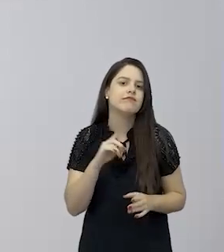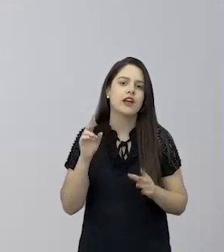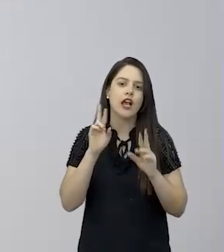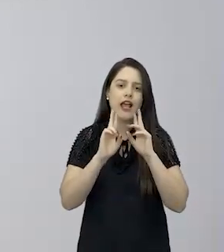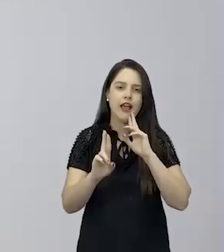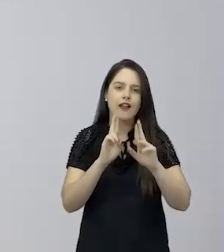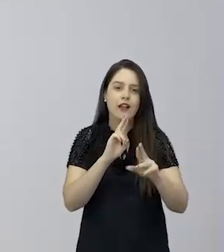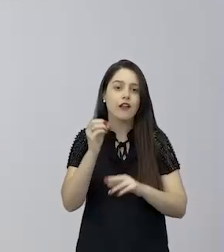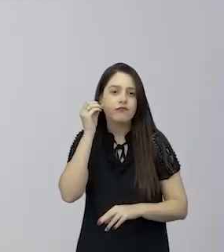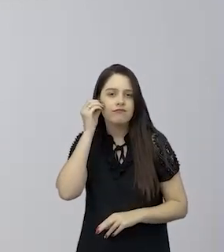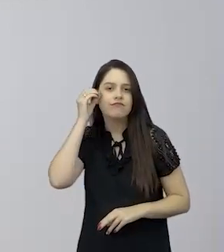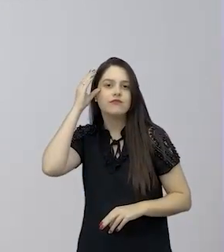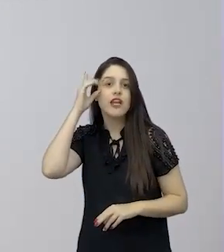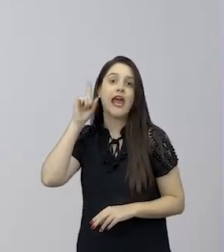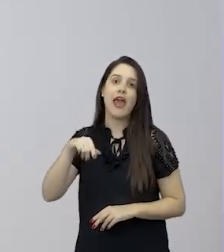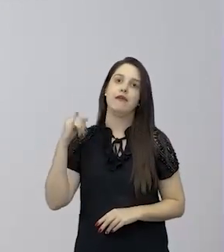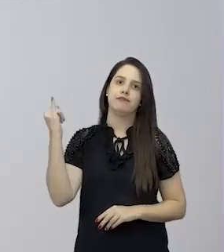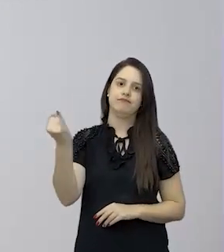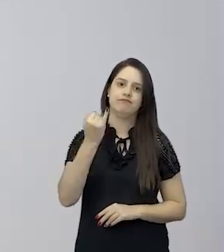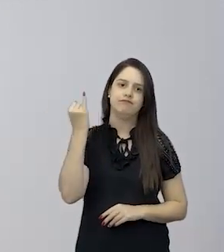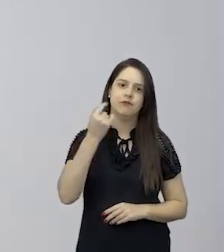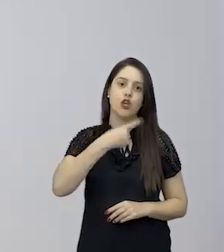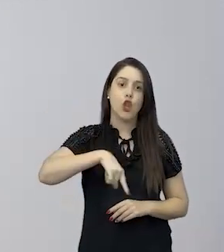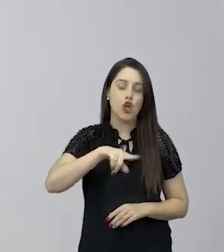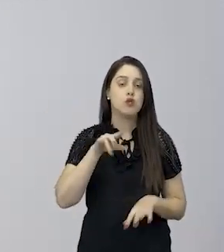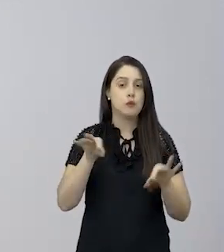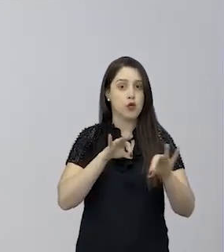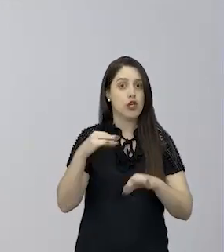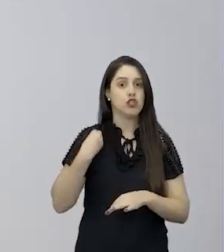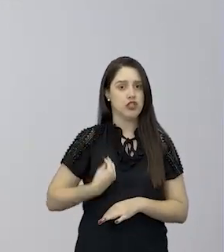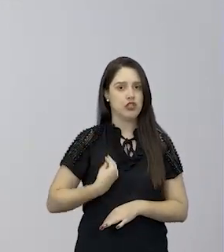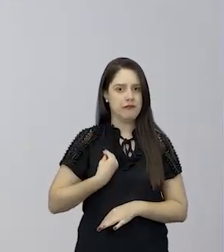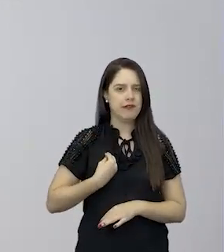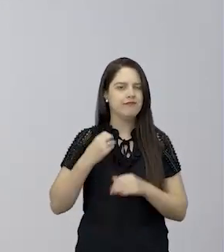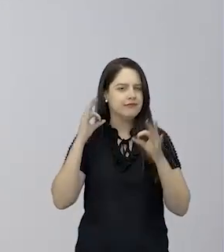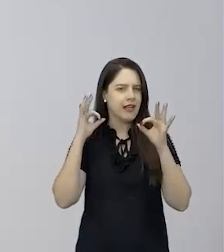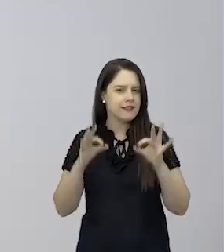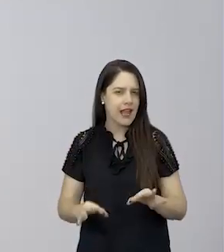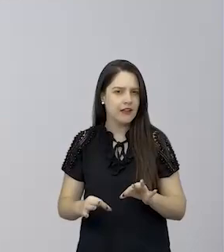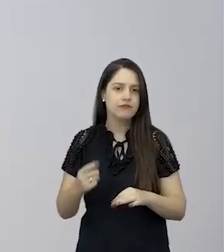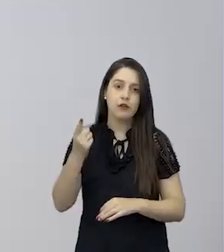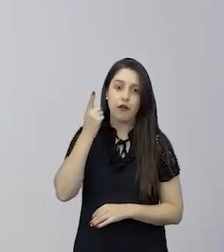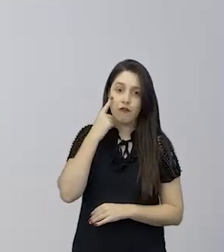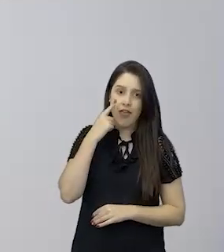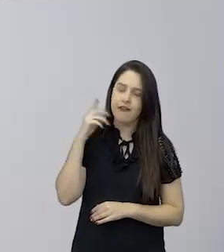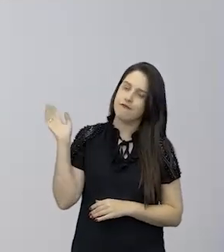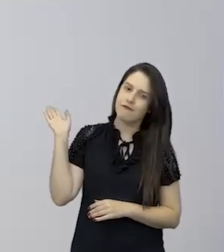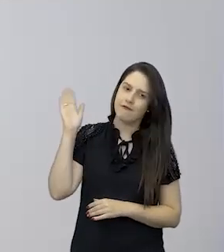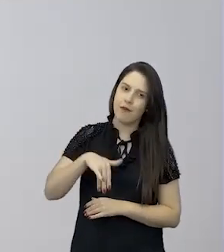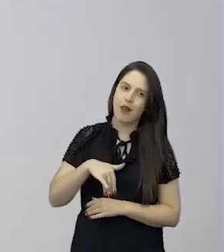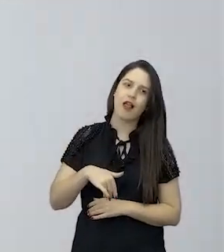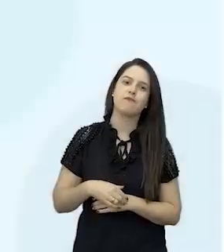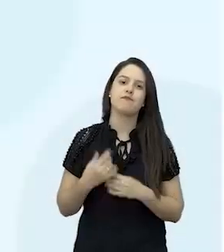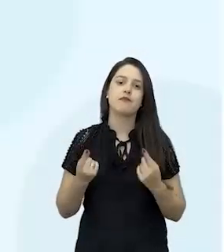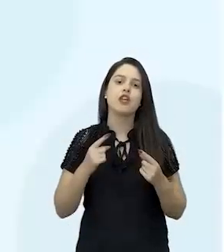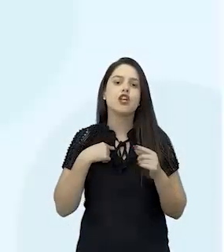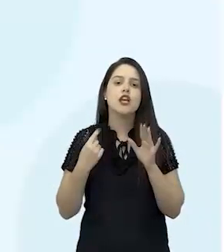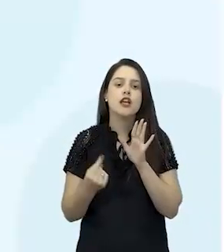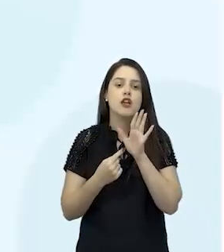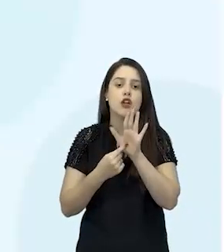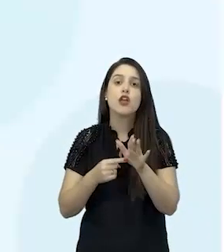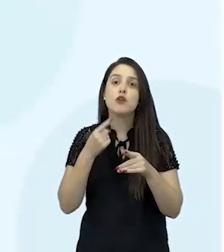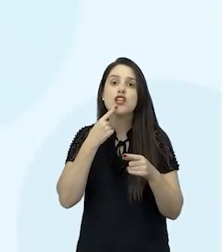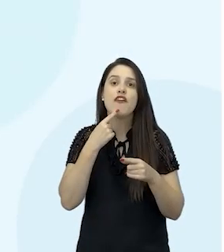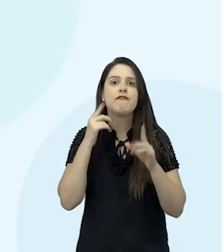esses conhecimentos, o que é muito importante, com o nosso projeto de vida. Tá certo? Então vamos lá. Vamos lá, Janaína. Olha só o que a gente já